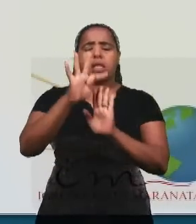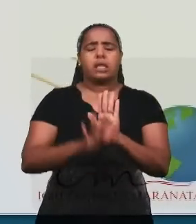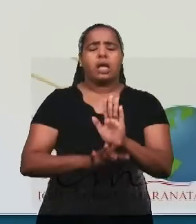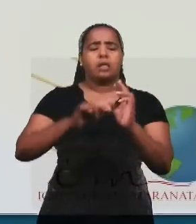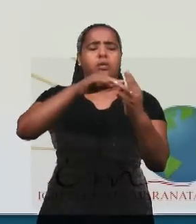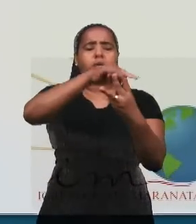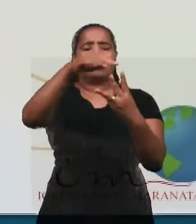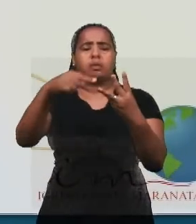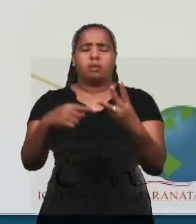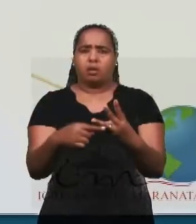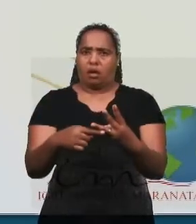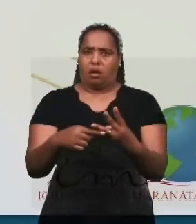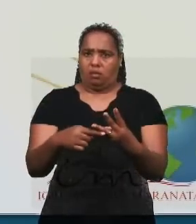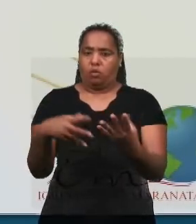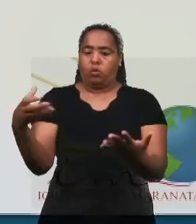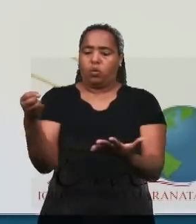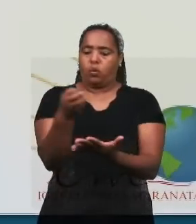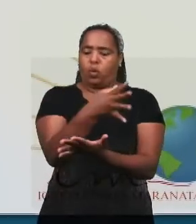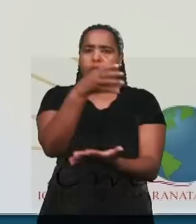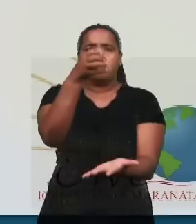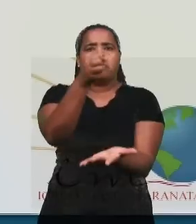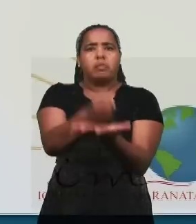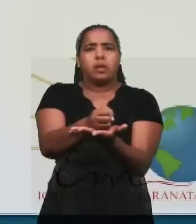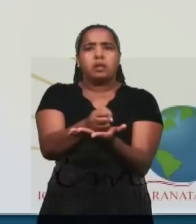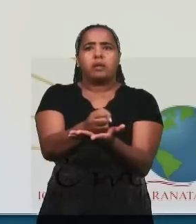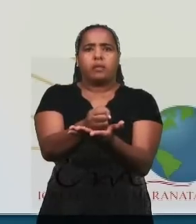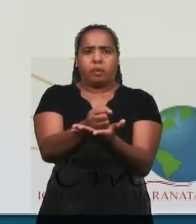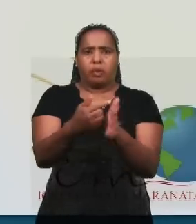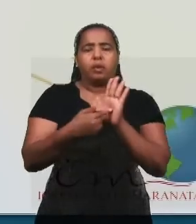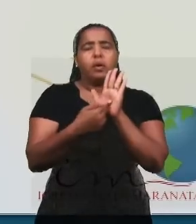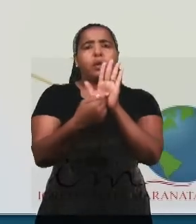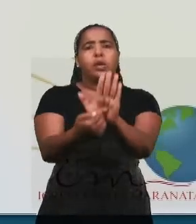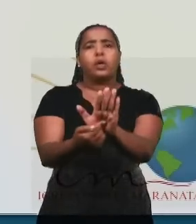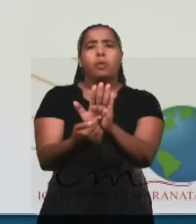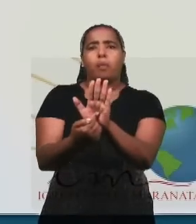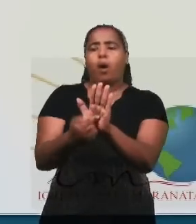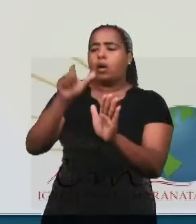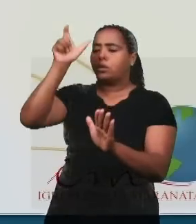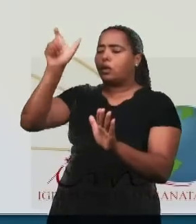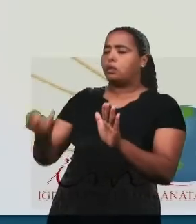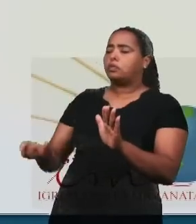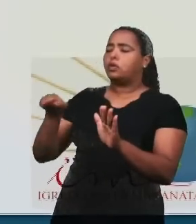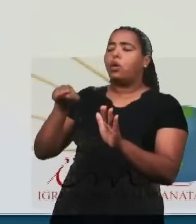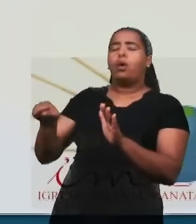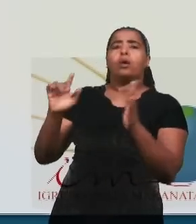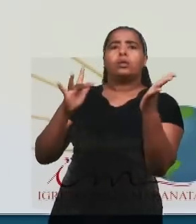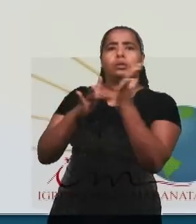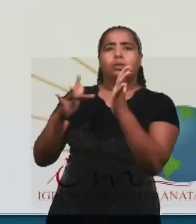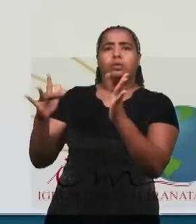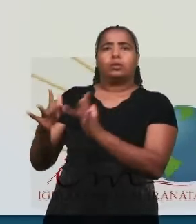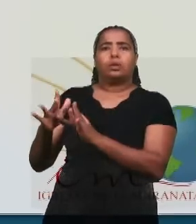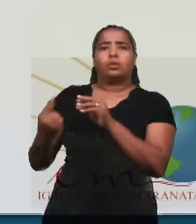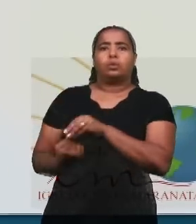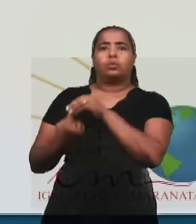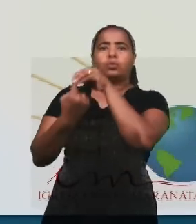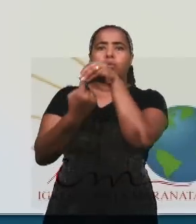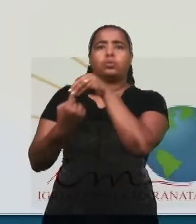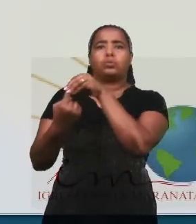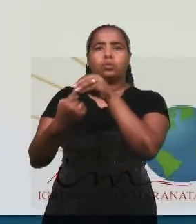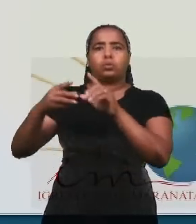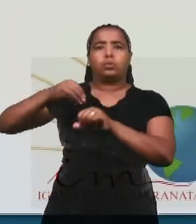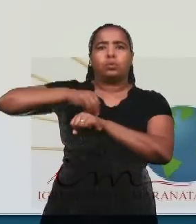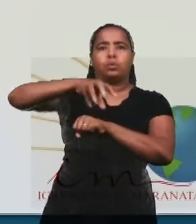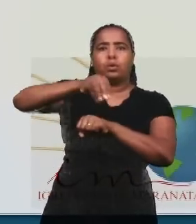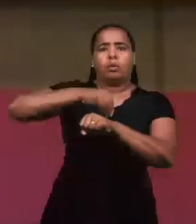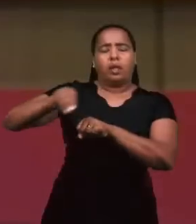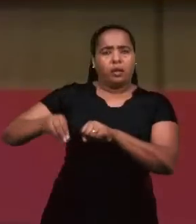no Novo Testamento que falem a respeito de Jesus como único mediador. Então, citar